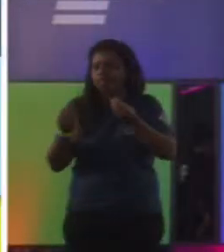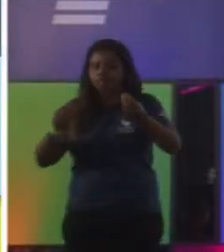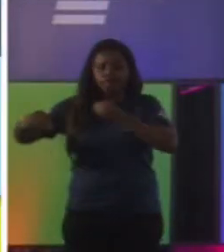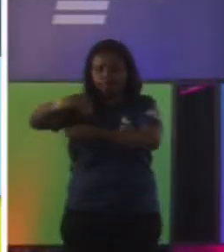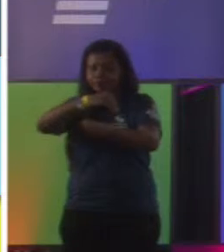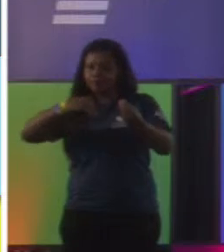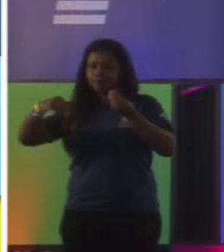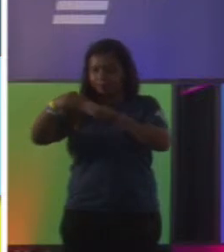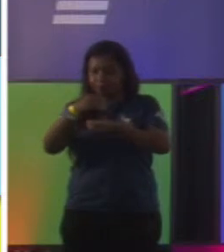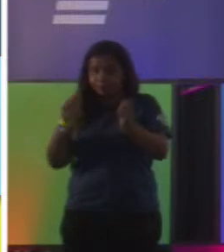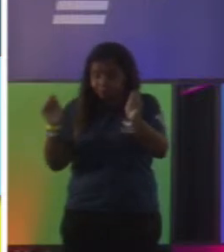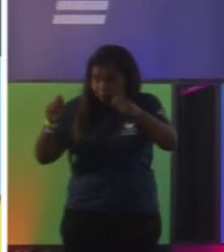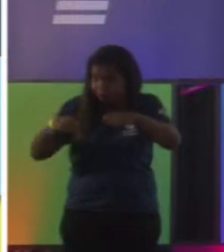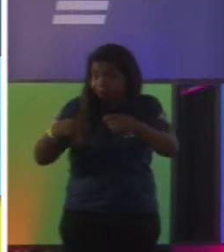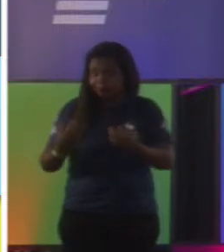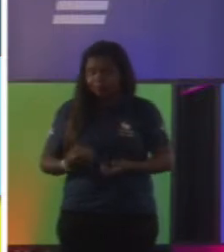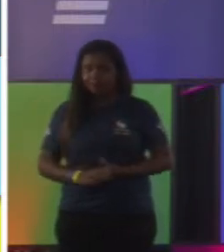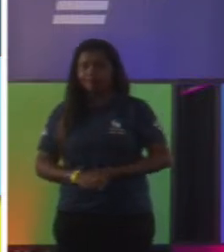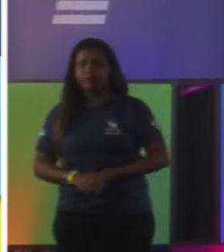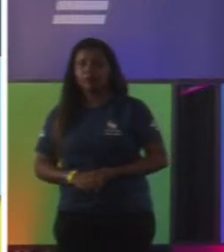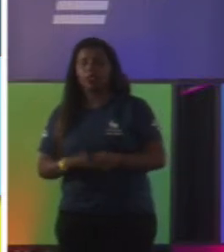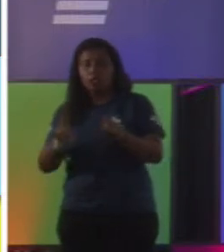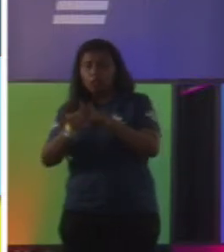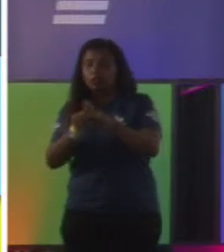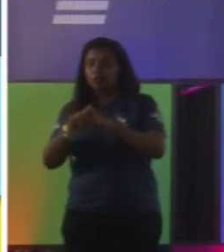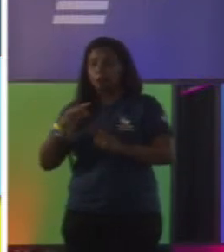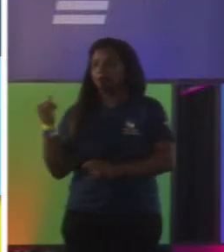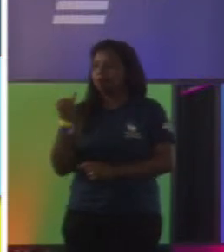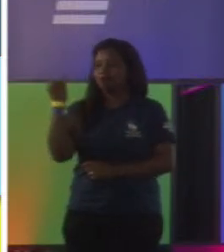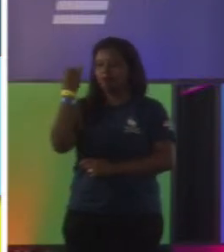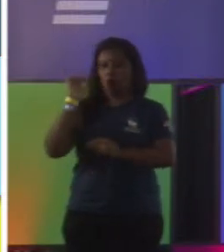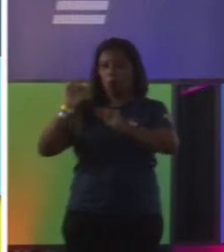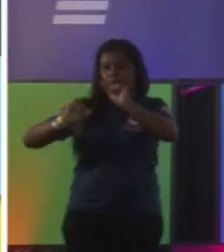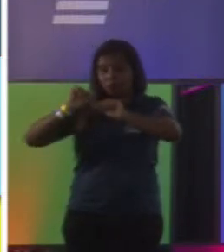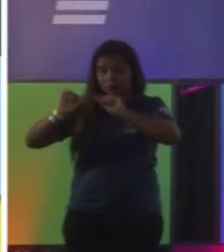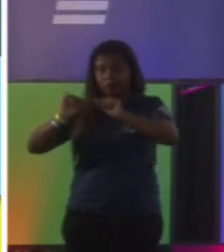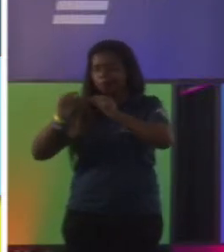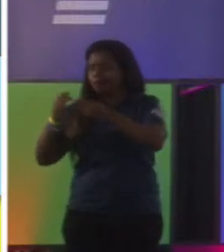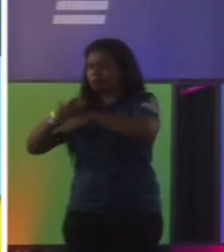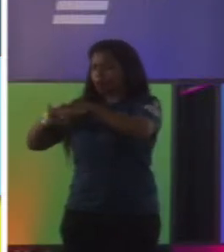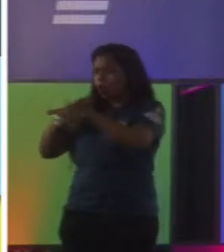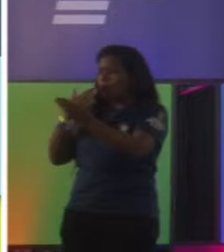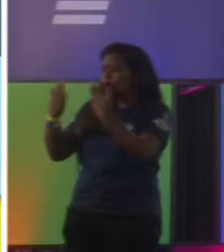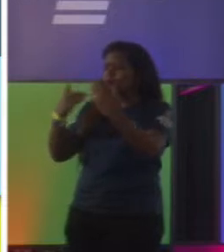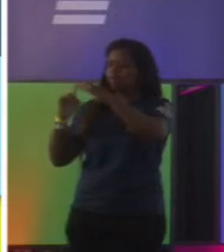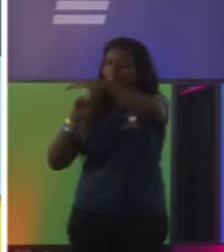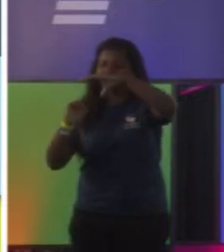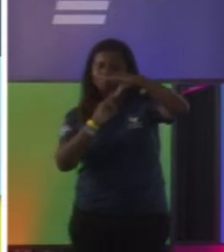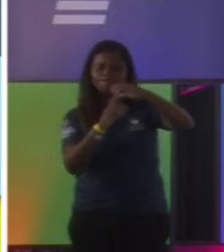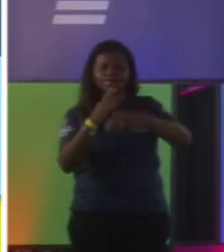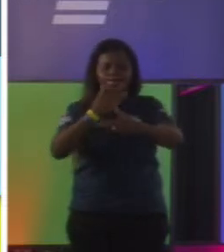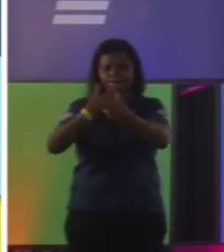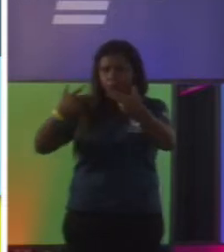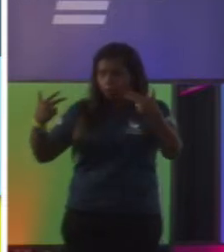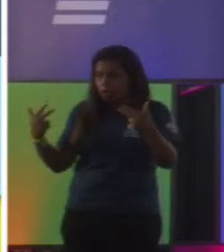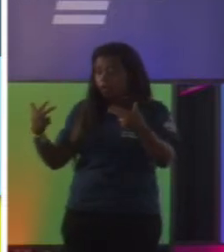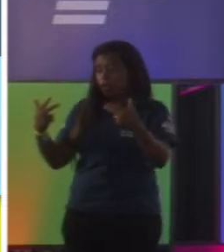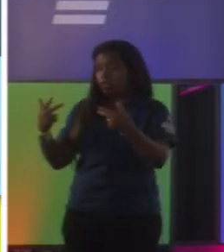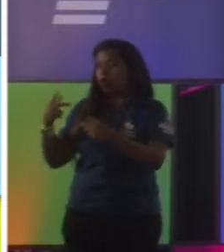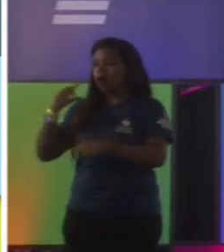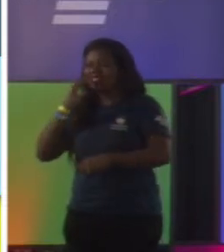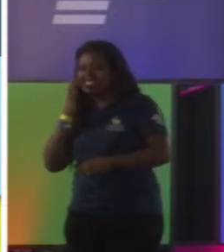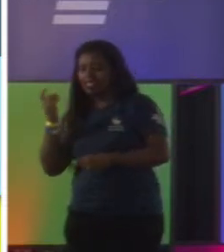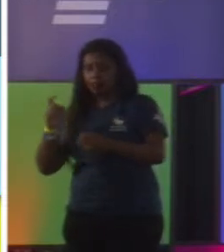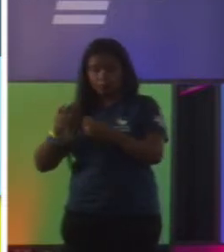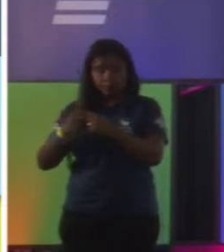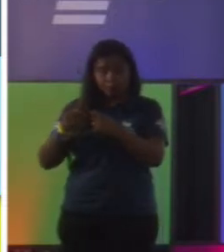E conversando. Outro ponto muito importante. Conversando com os dentistas, conversando com os clientes. Sabe uma coisa que aconteceu com eles quando eles